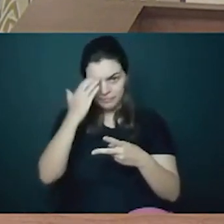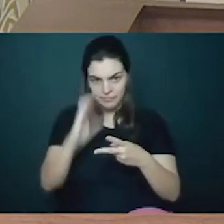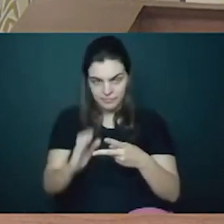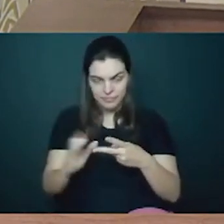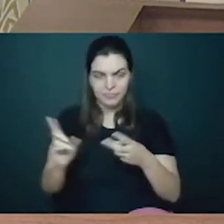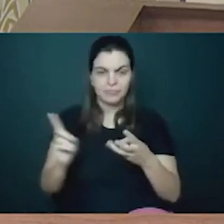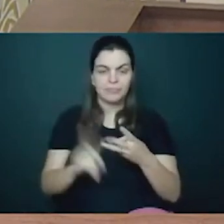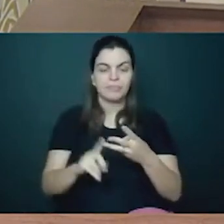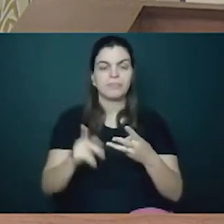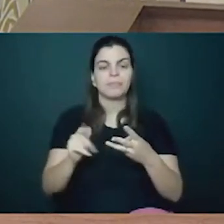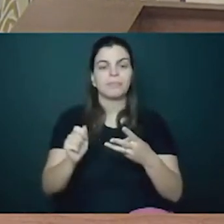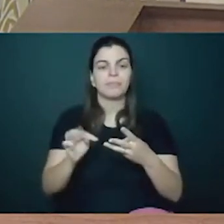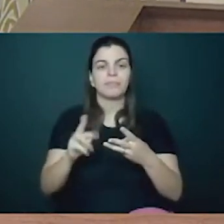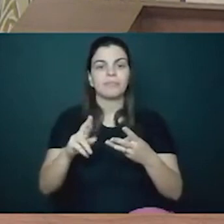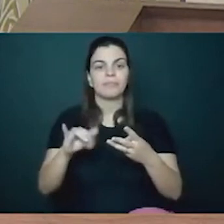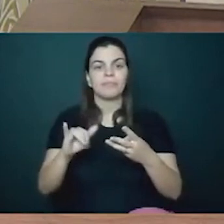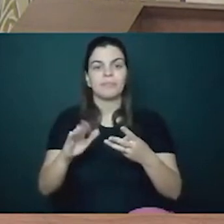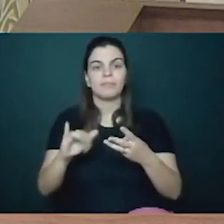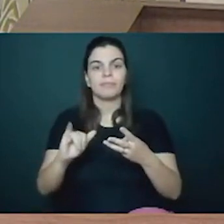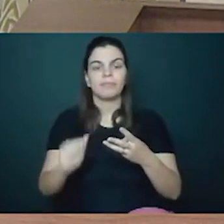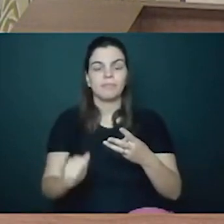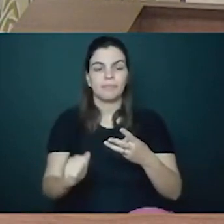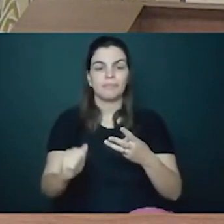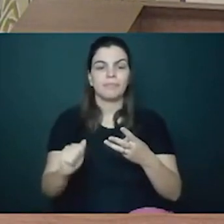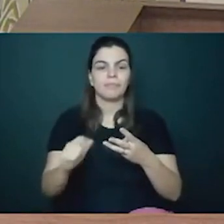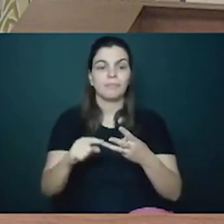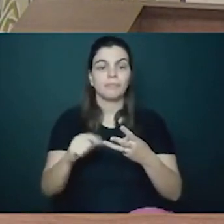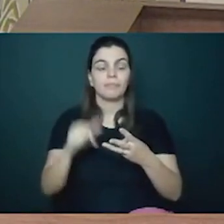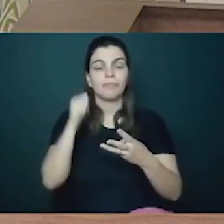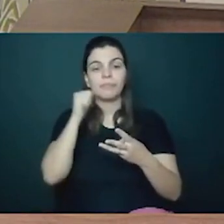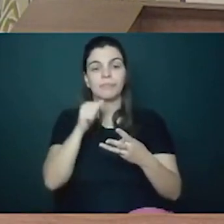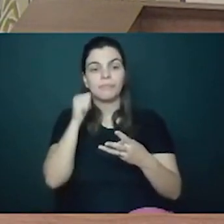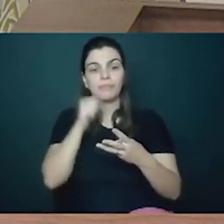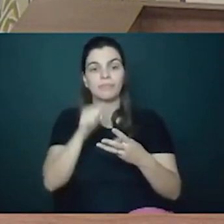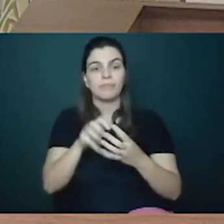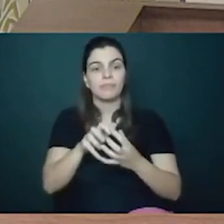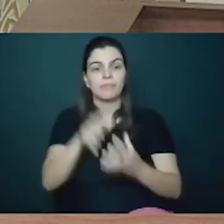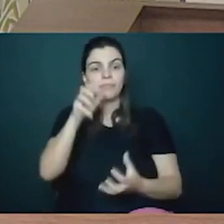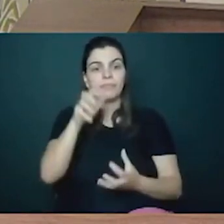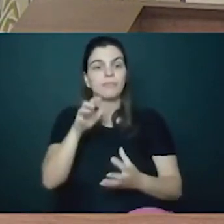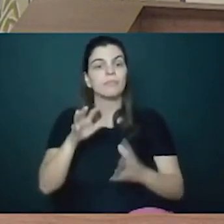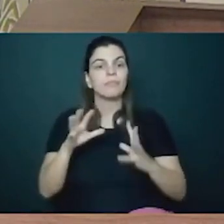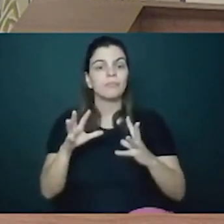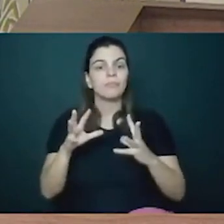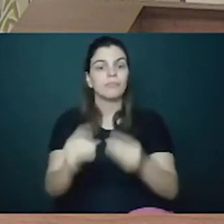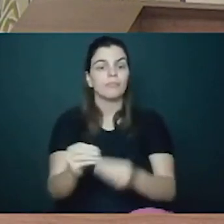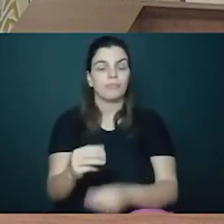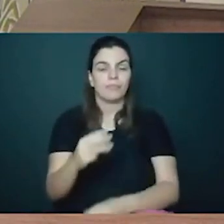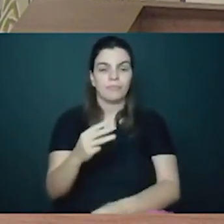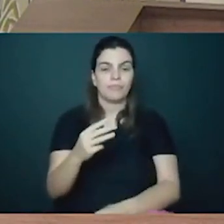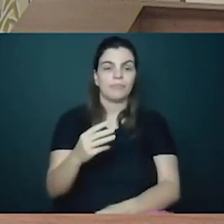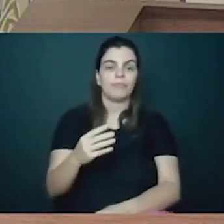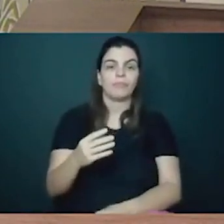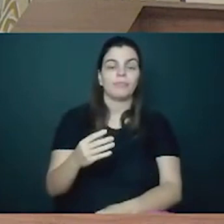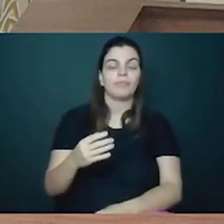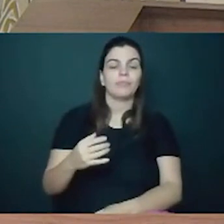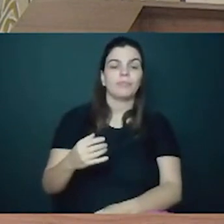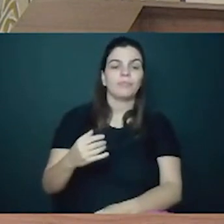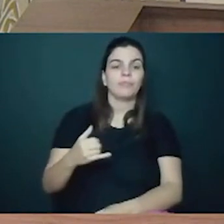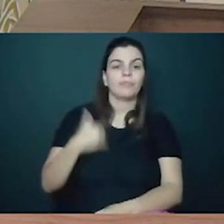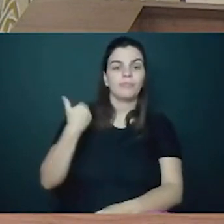Patrícia, o meu agradecimento a todas as senhoras do Centro de Atenção à Terceira Idade do Boa Vista, o CAT, que lá